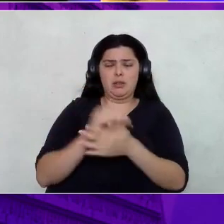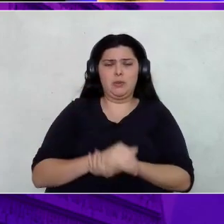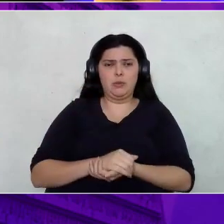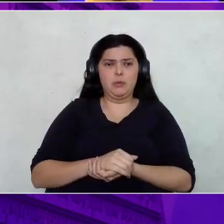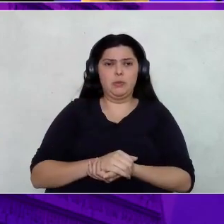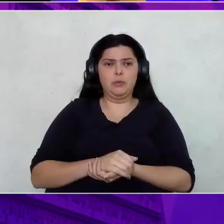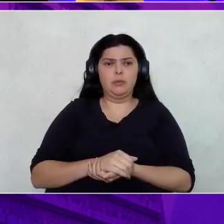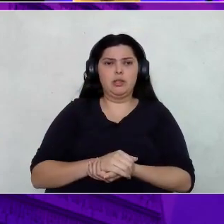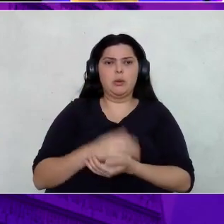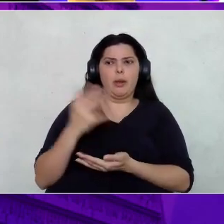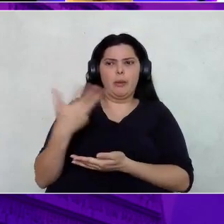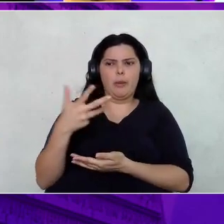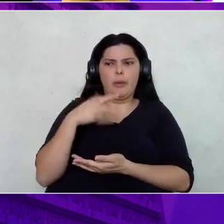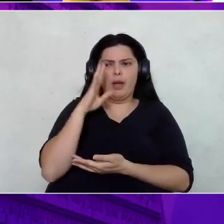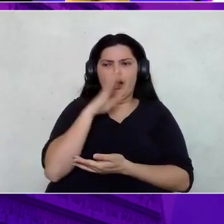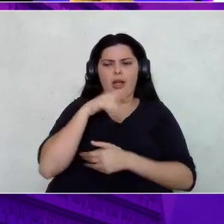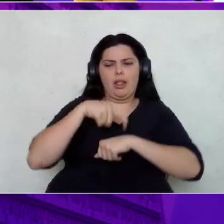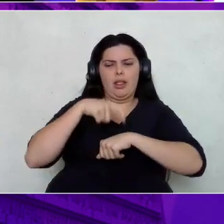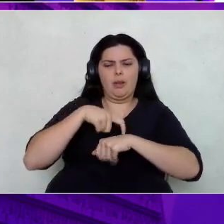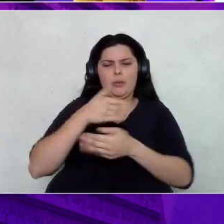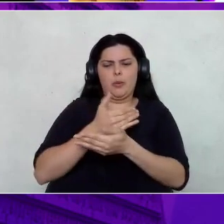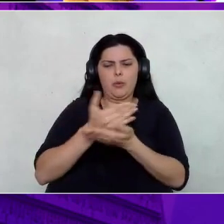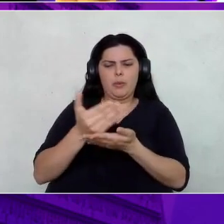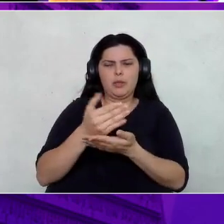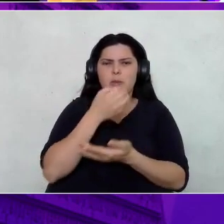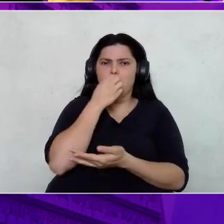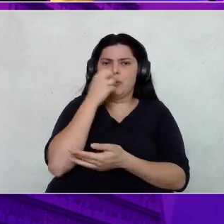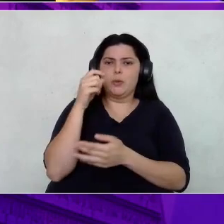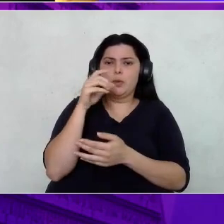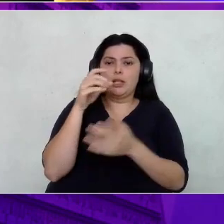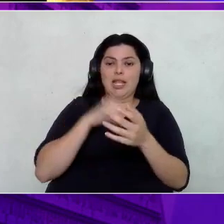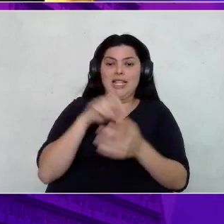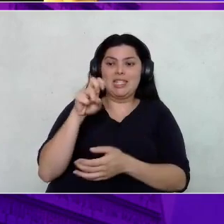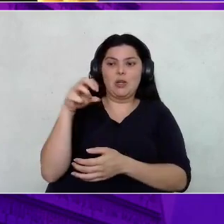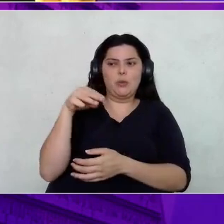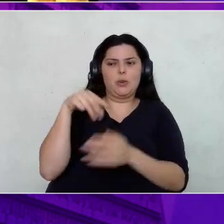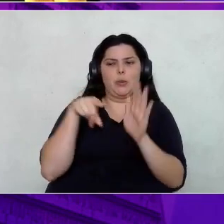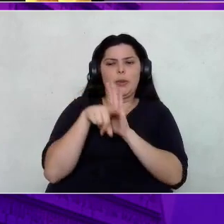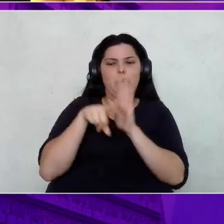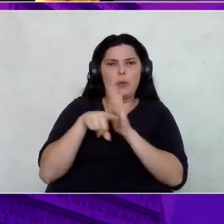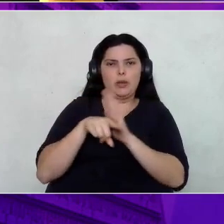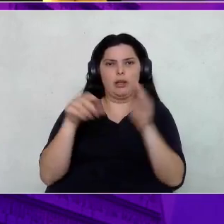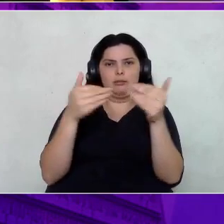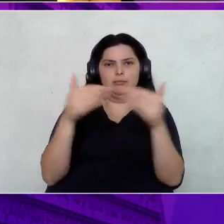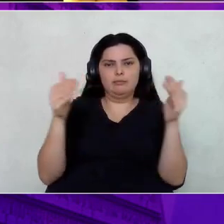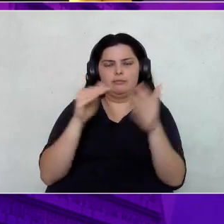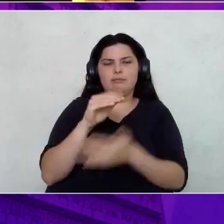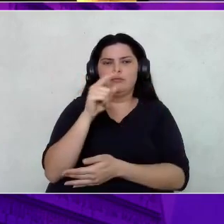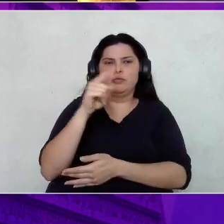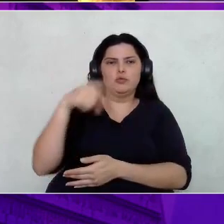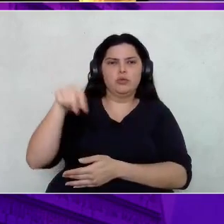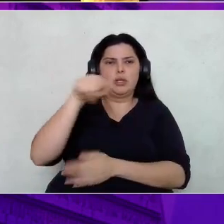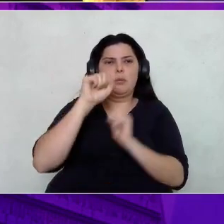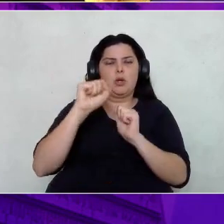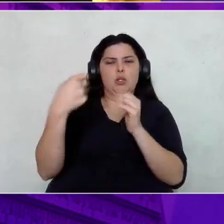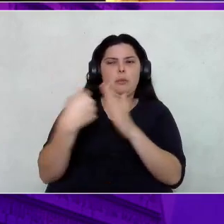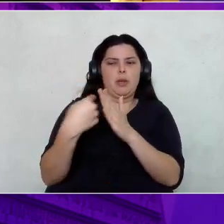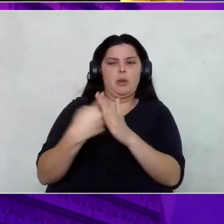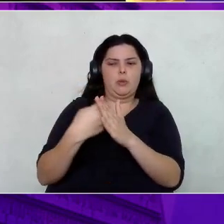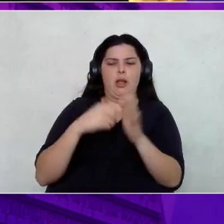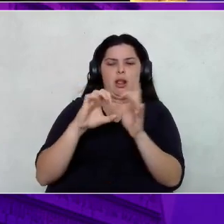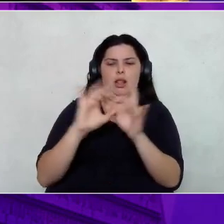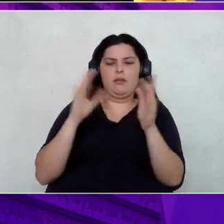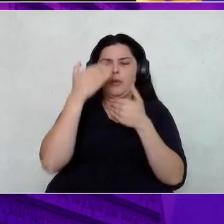bastante no começo, bom que sobrou cinco minutos para perguntas. Então, quero abrir aqui para que vocês possam fazer as perguntas. Muito obrigado. Obrigado.